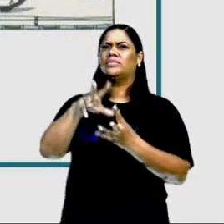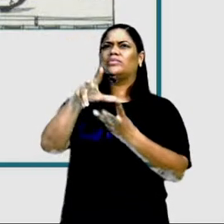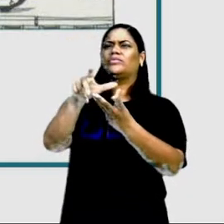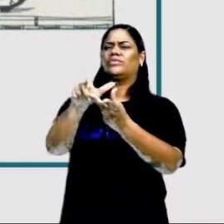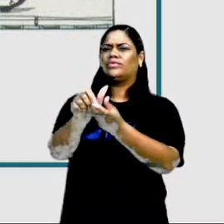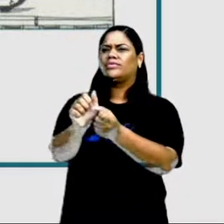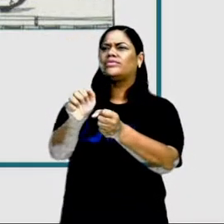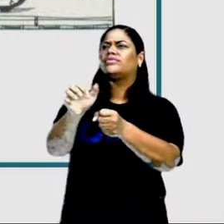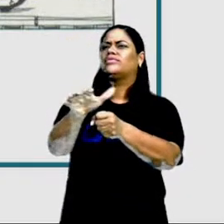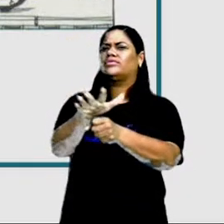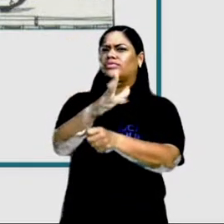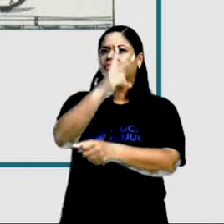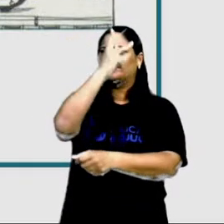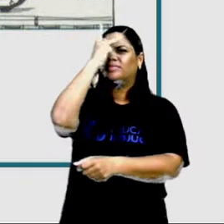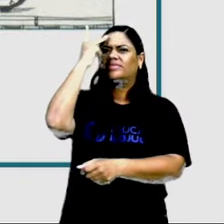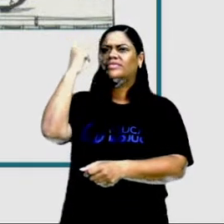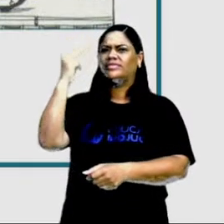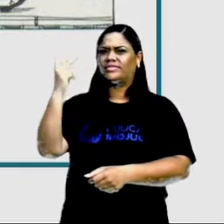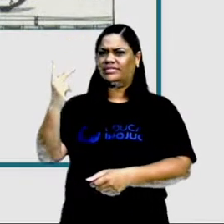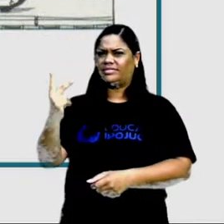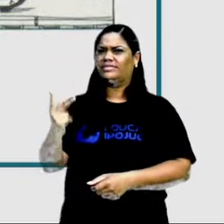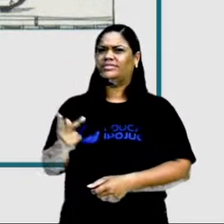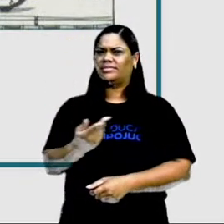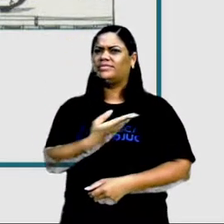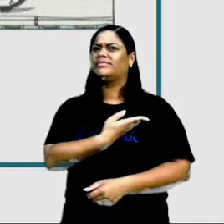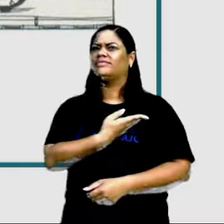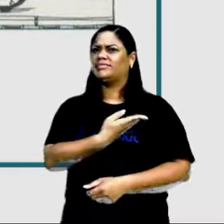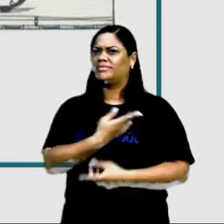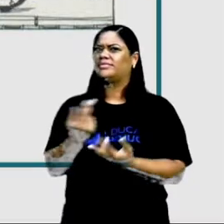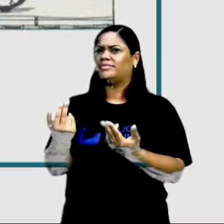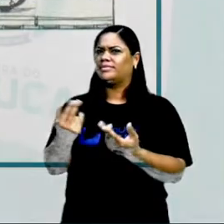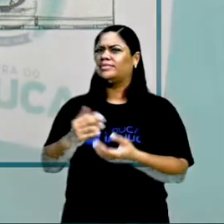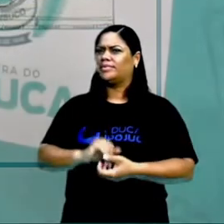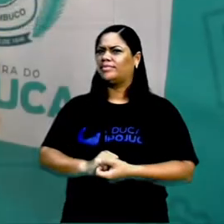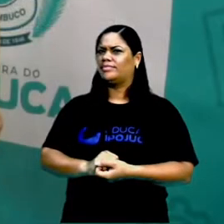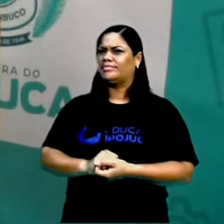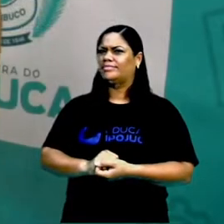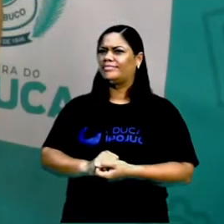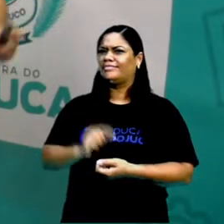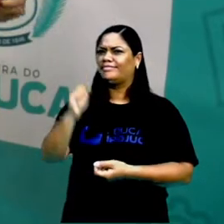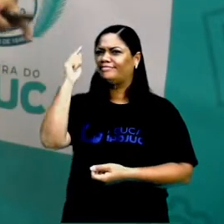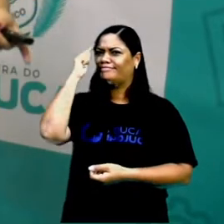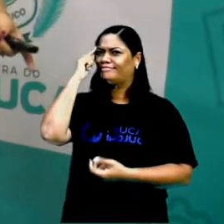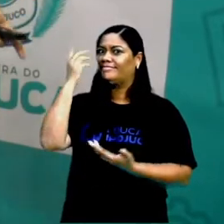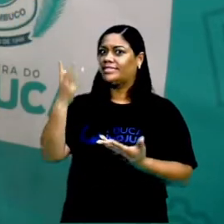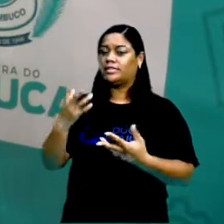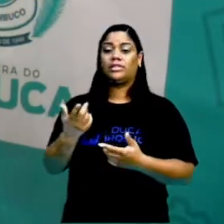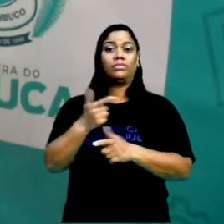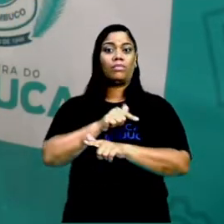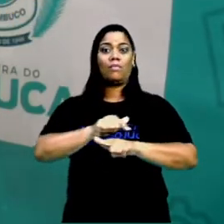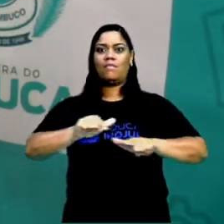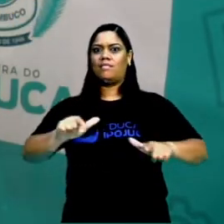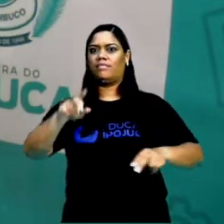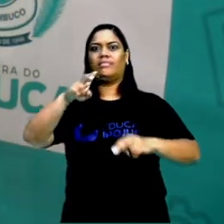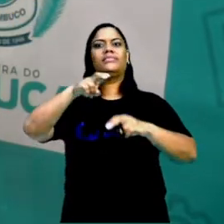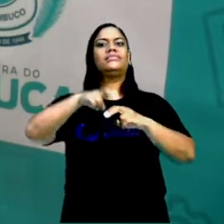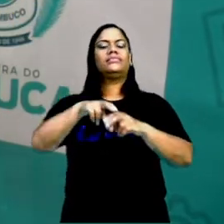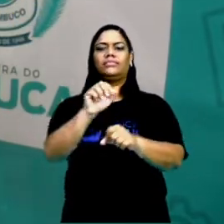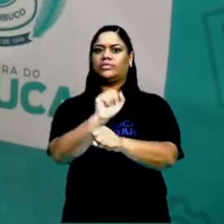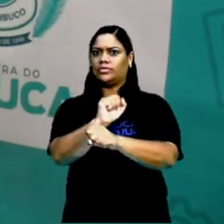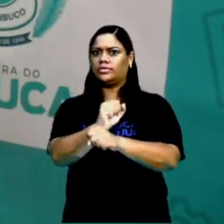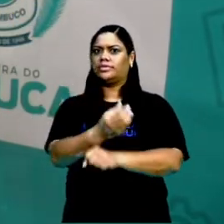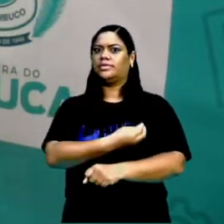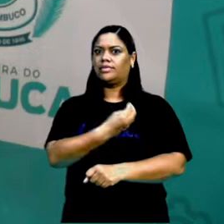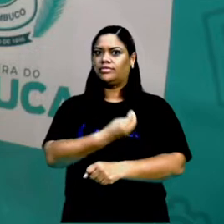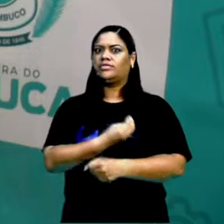mundo está assim, porque está cheio de Miguelitos? Vamos refletir sobre isso. Não quero ninguém aí sentado esperando